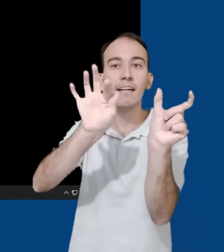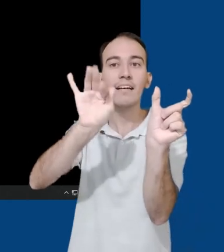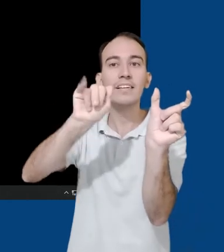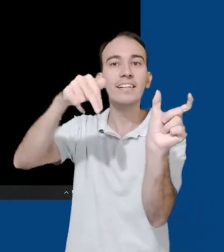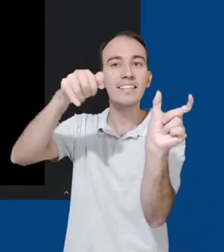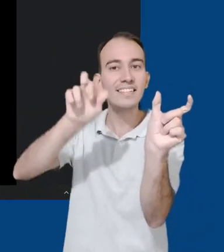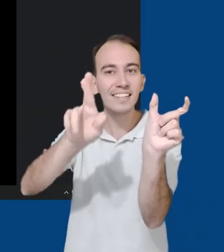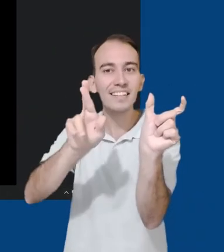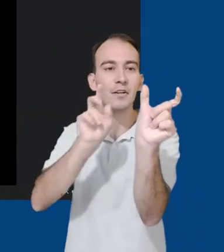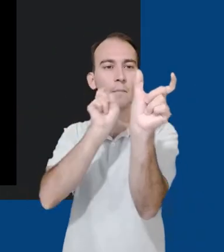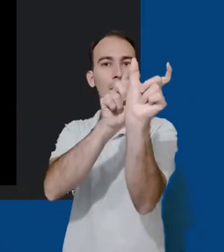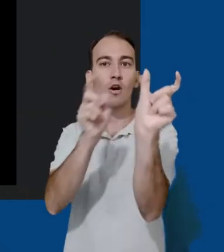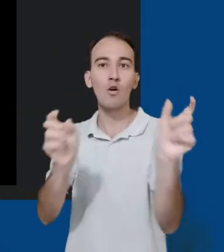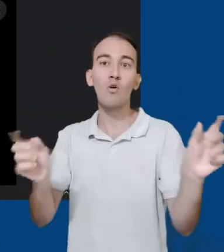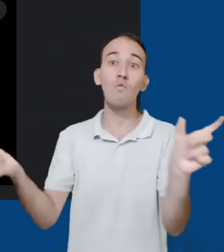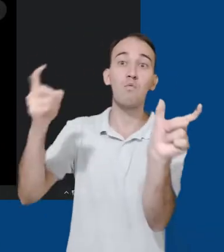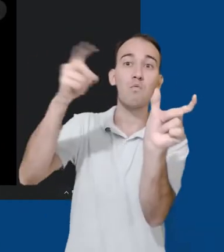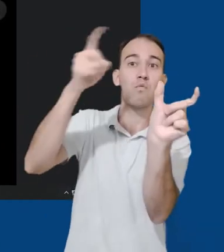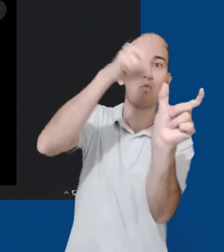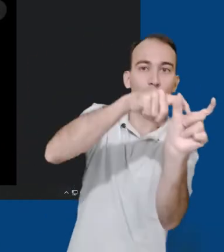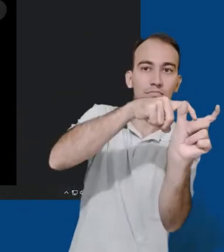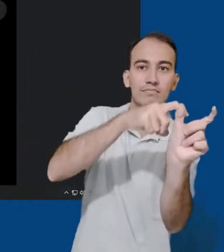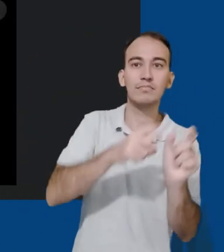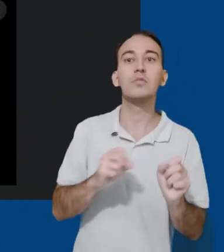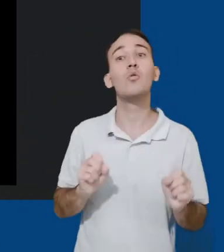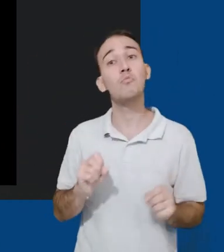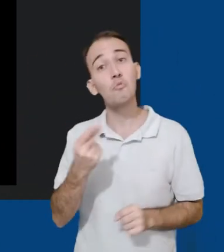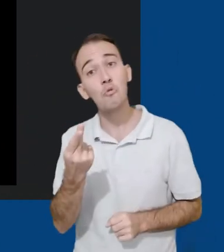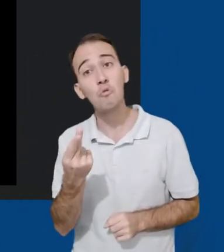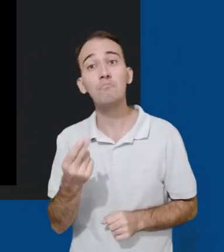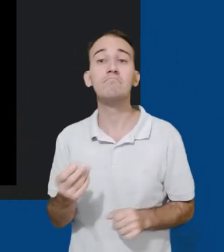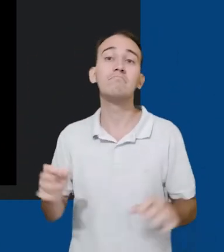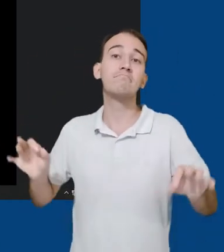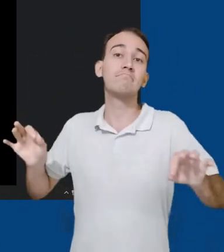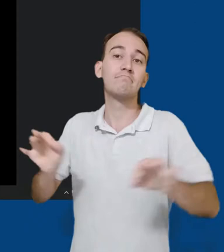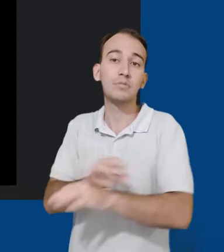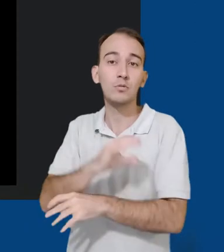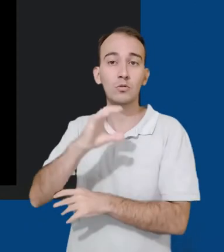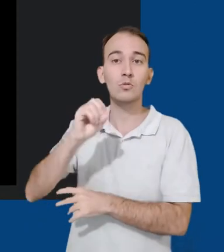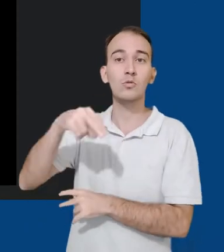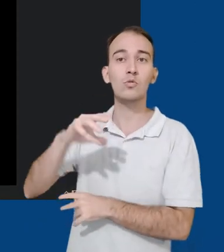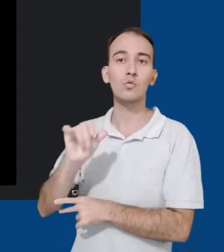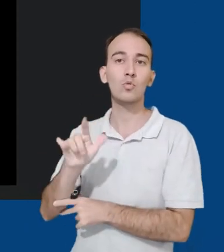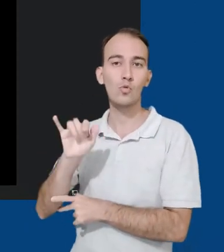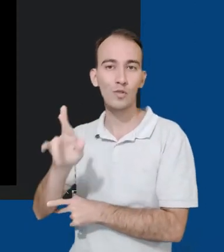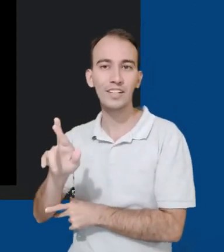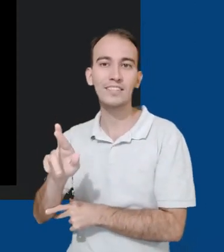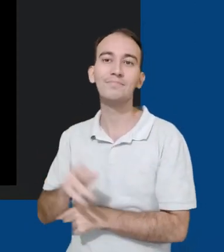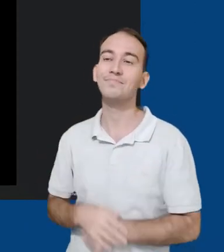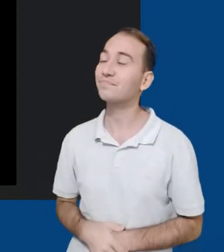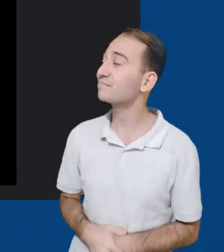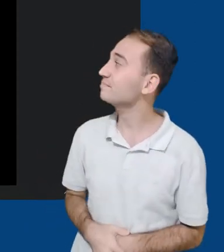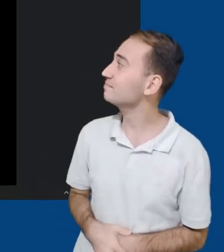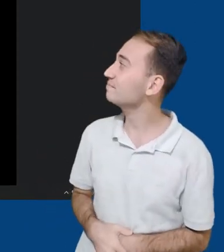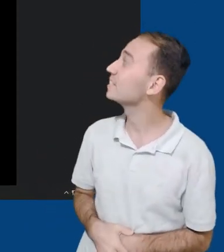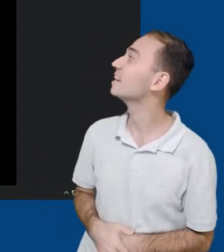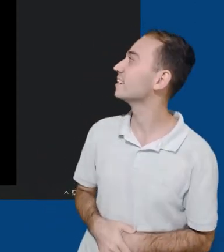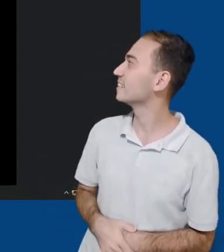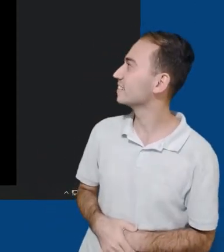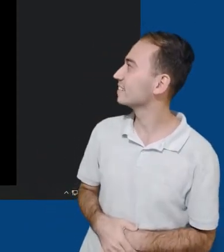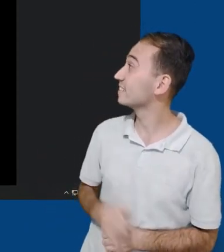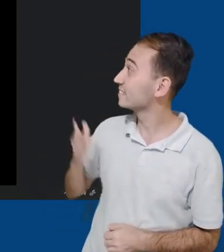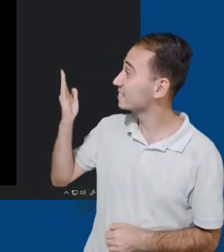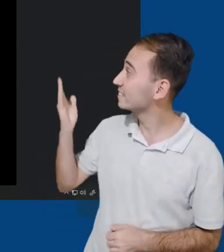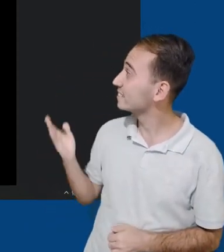Se estiver tudo certo, clicamos em concluir. É possível salvar uma cópia da nossa foto